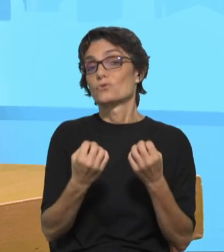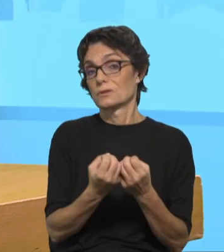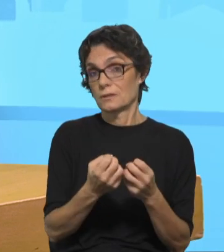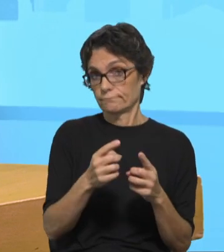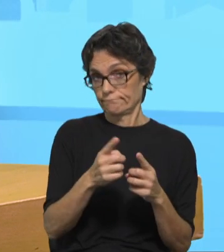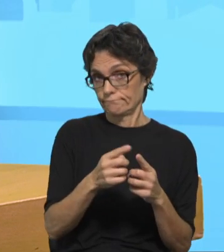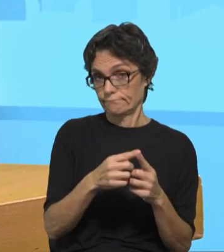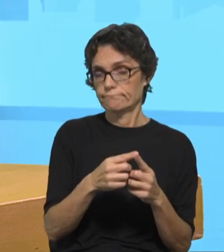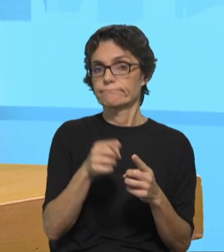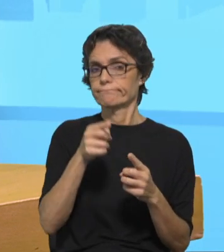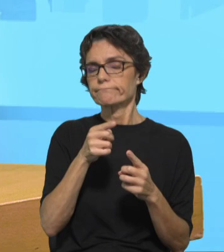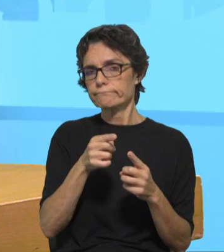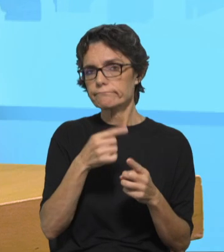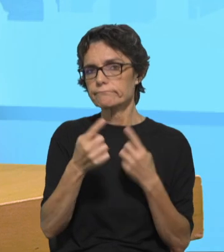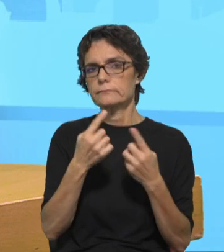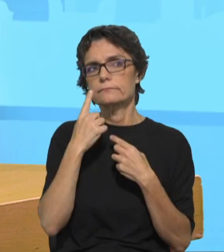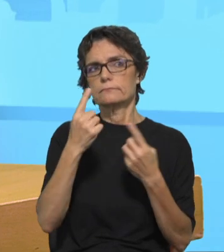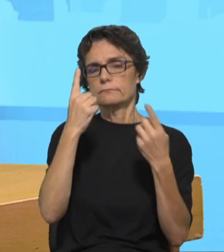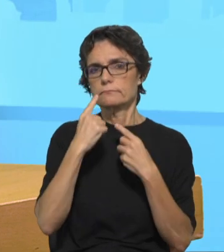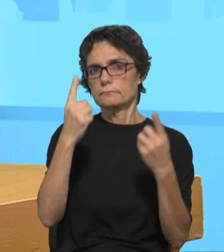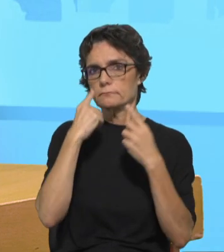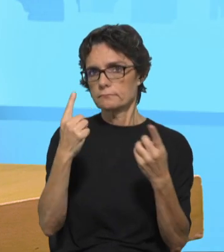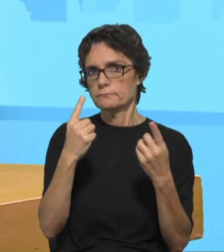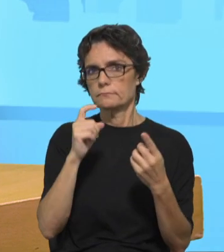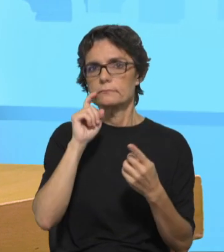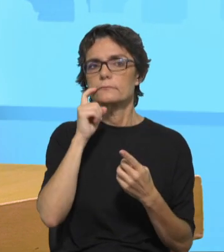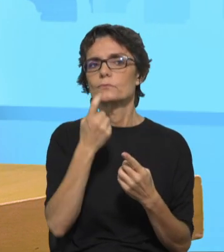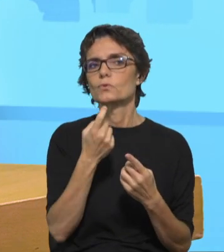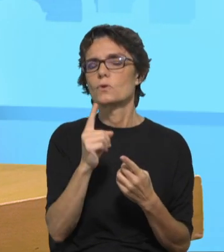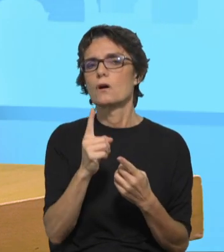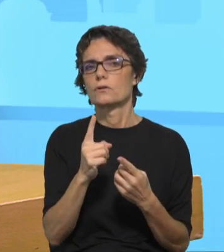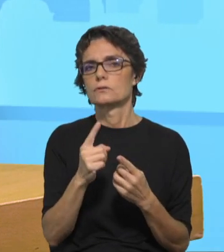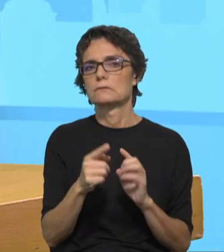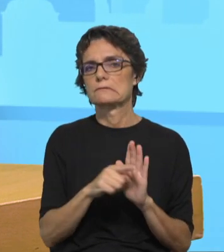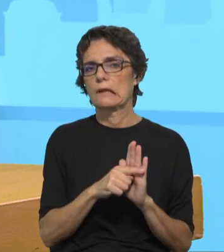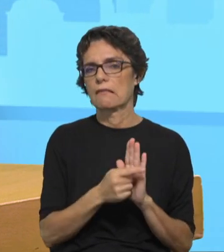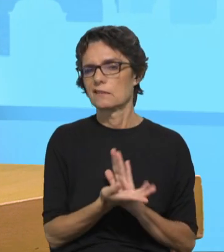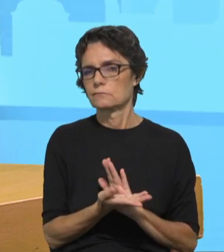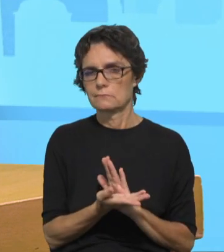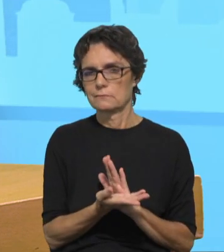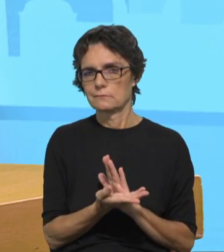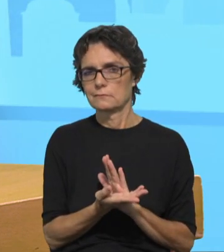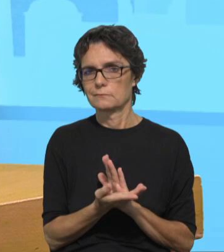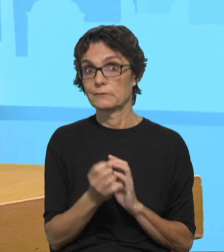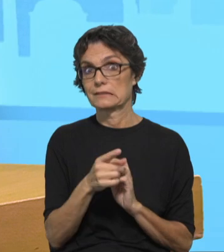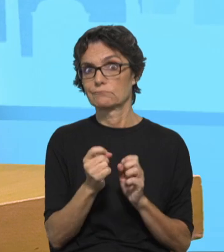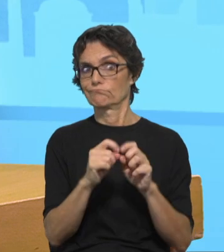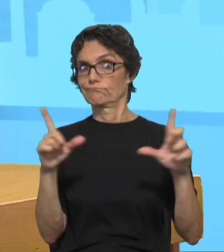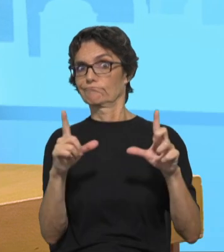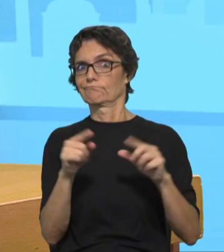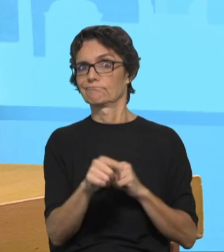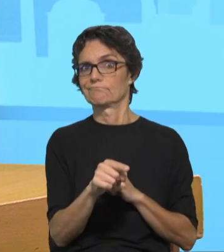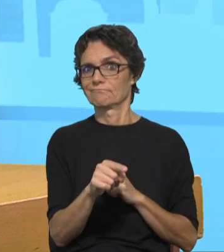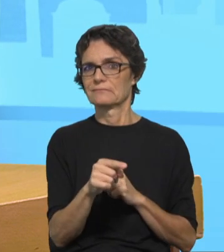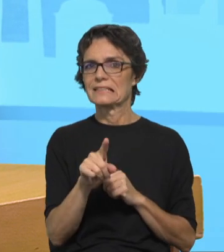um pendouço sensacionalista, procura aquilo que é incômodo, que é estranho, não é? E isso eu acho que levou uma certa timidez,